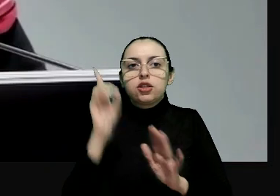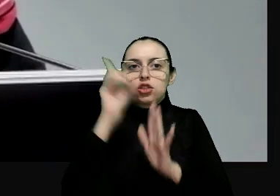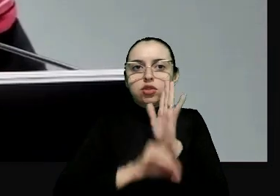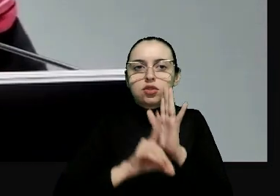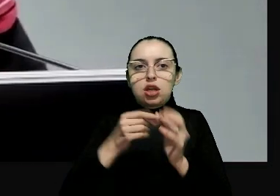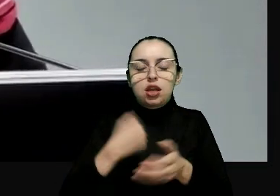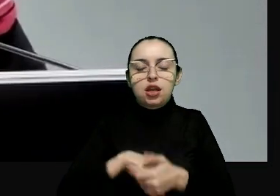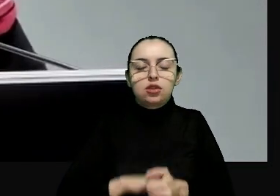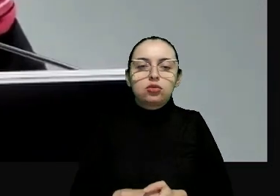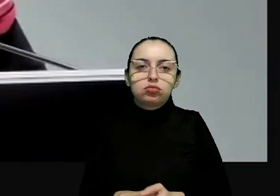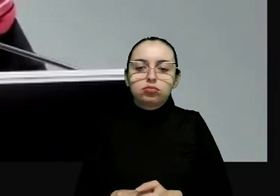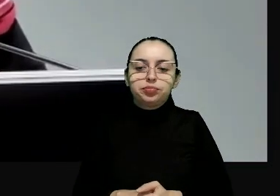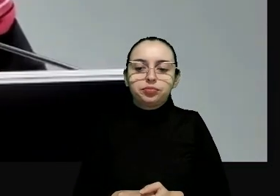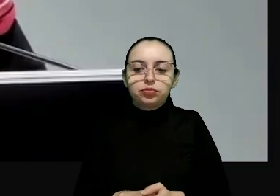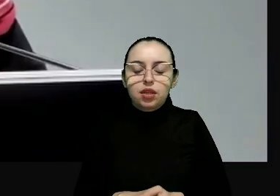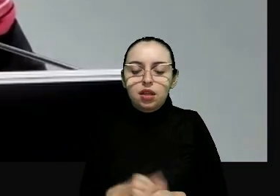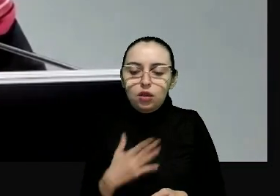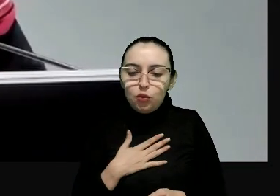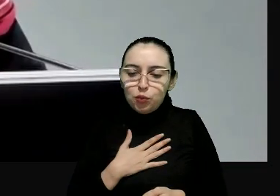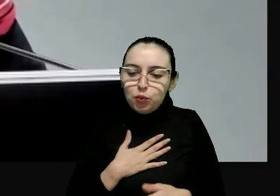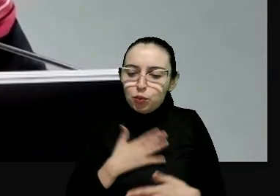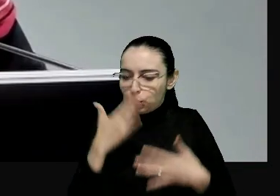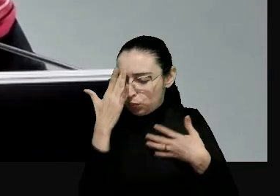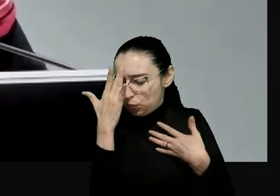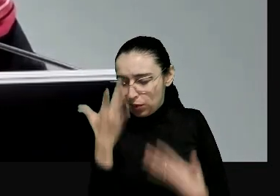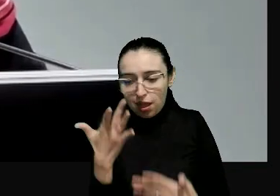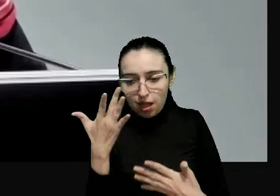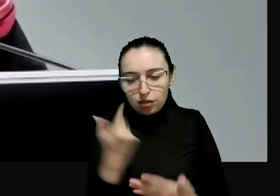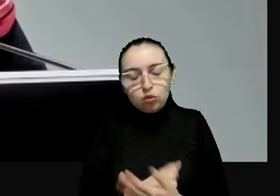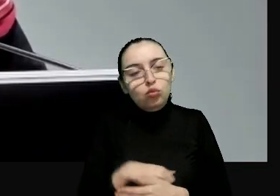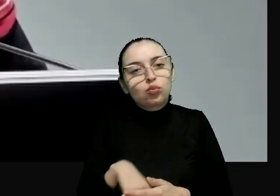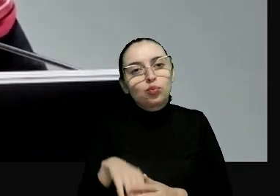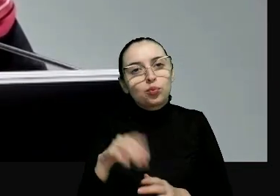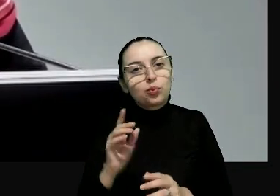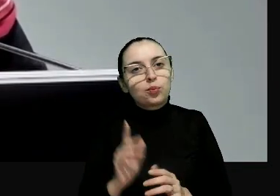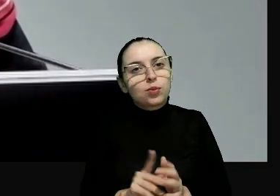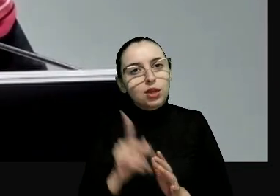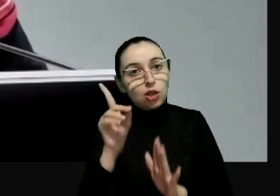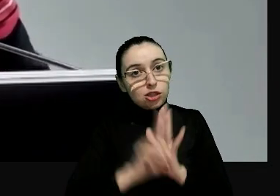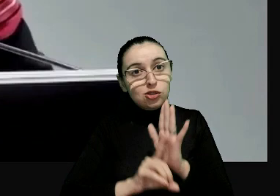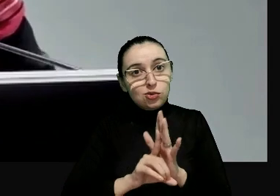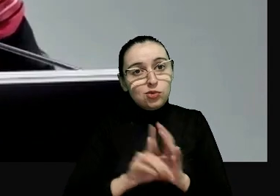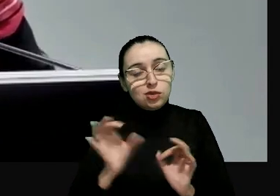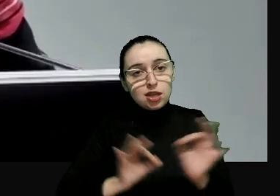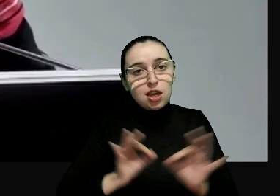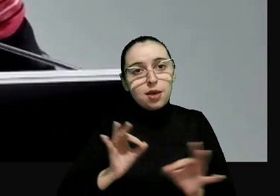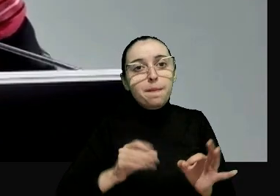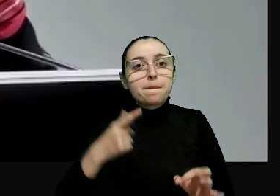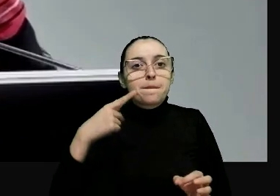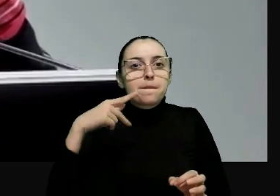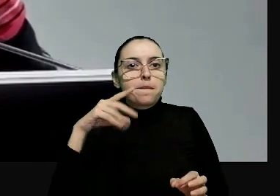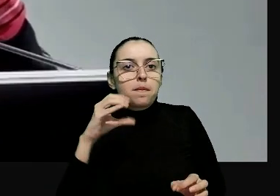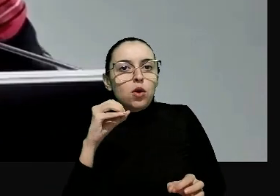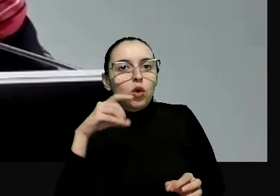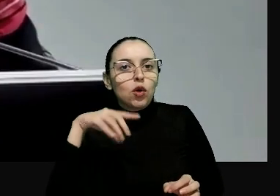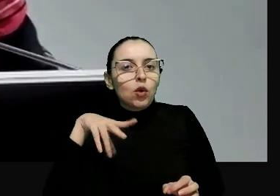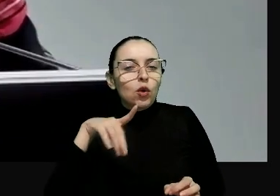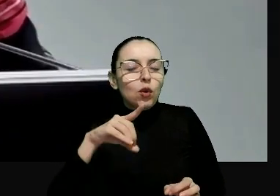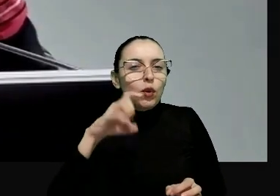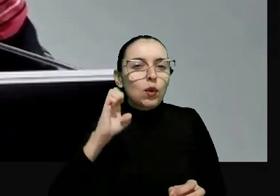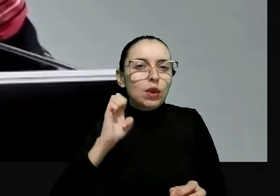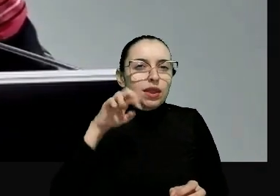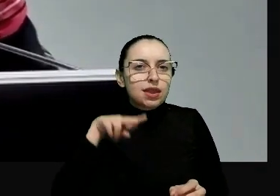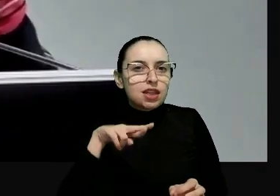direitos. Então, eu sou muito grata ao Poder Judiciário. Chegamos aqui, 35 anos da Constituição,